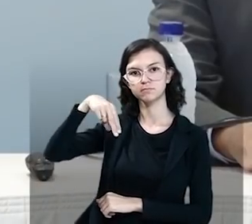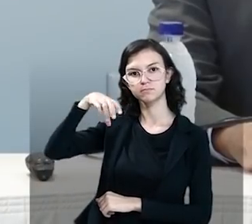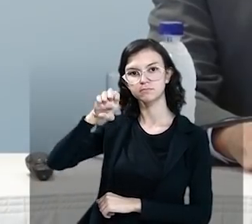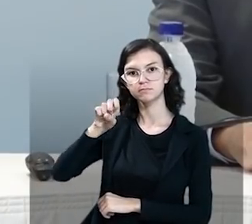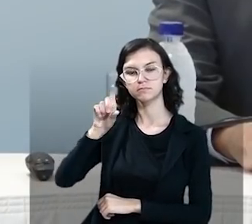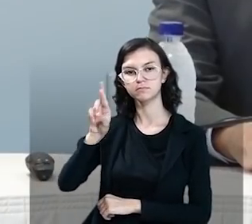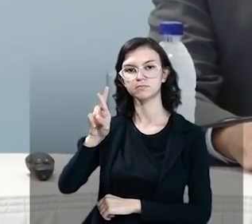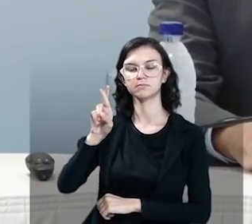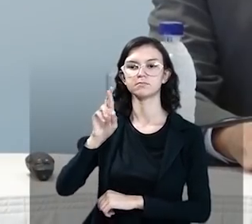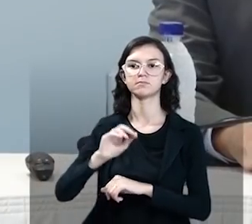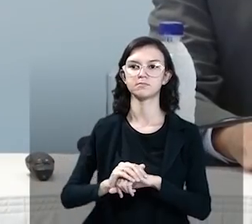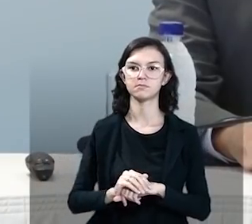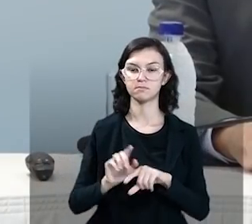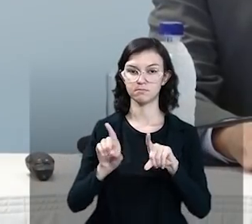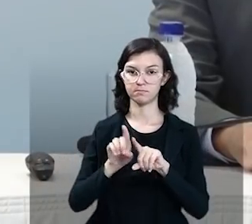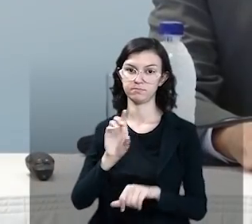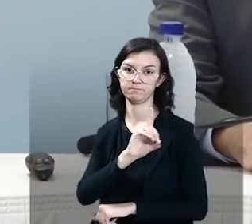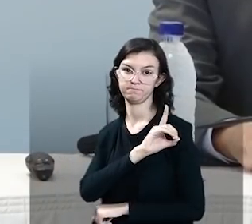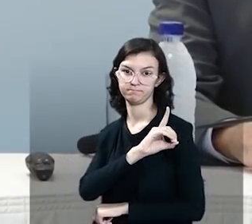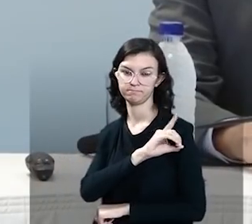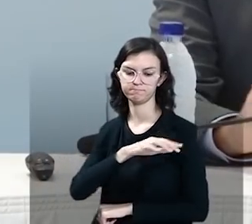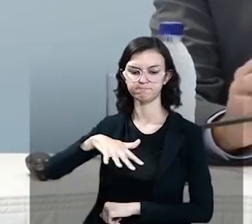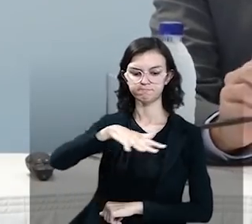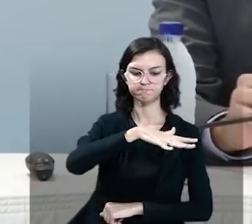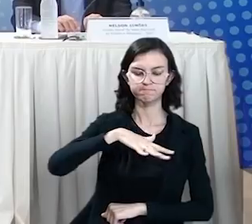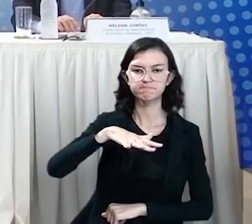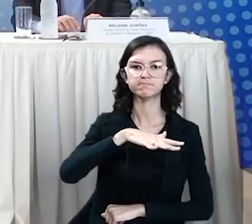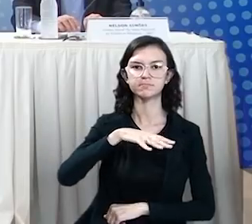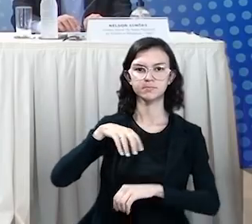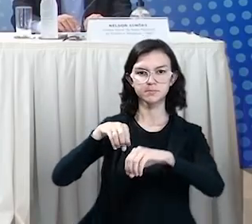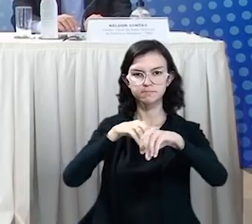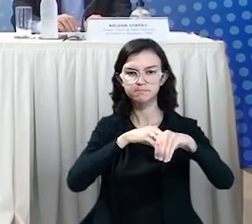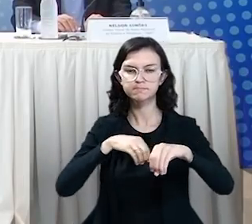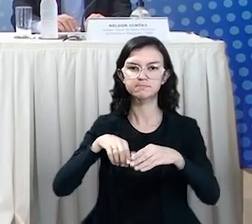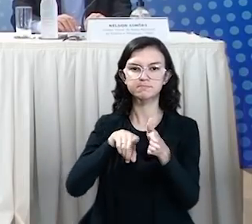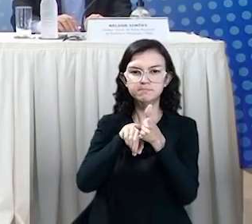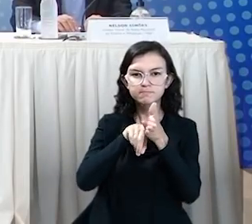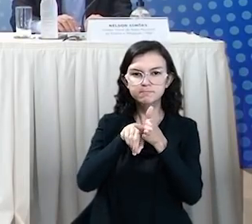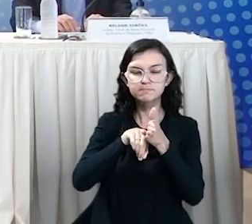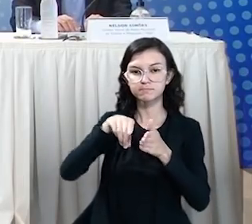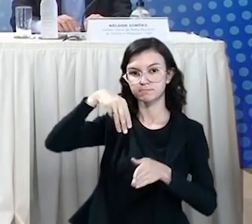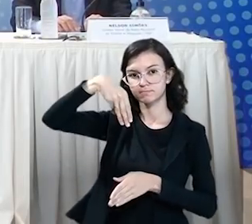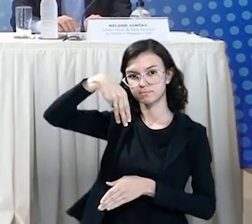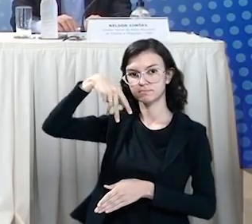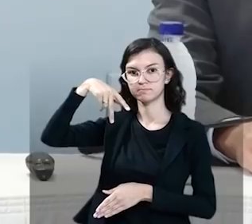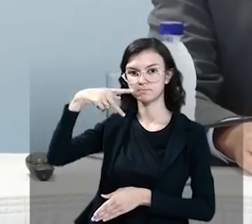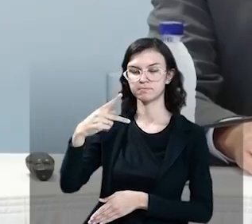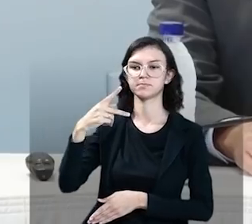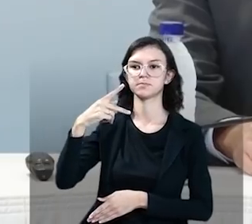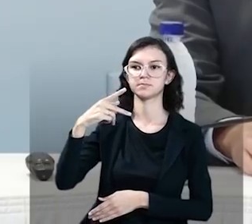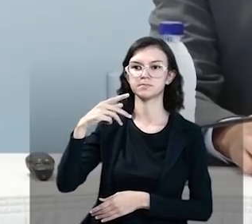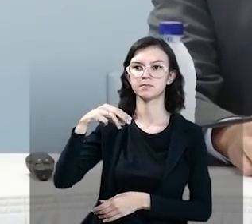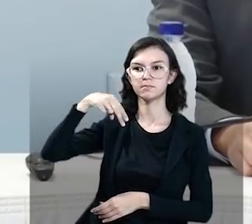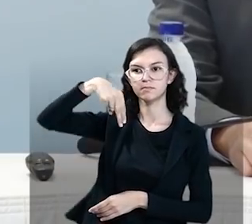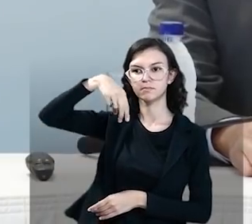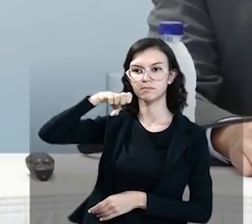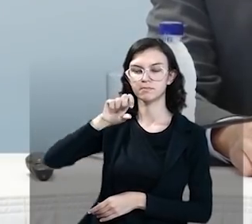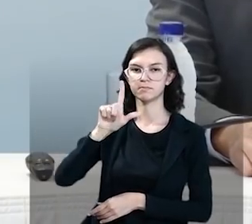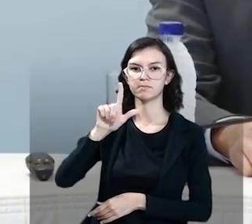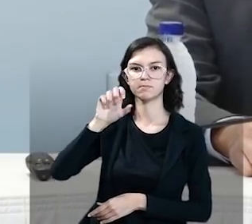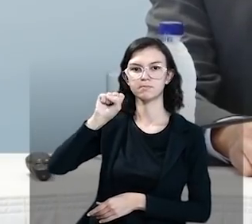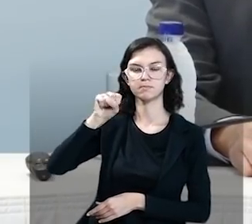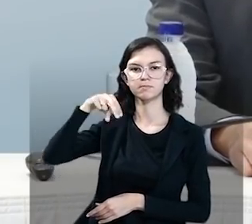-geral da Rede Nacional de Ensino e Pesquisa, RNP, Nelson Simões, o reitor da